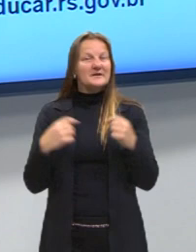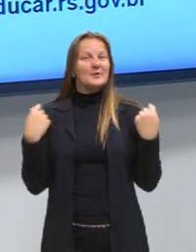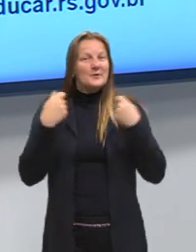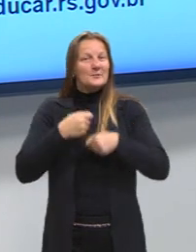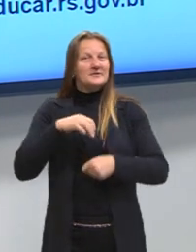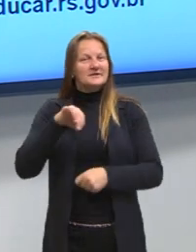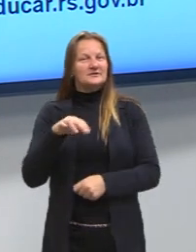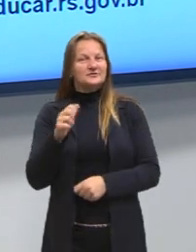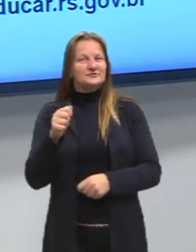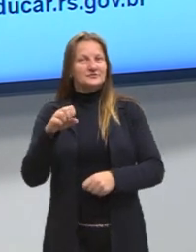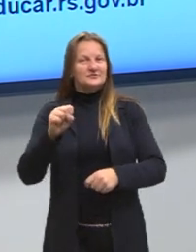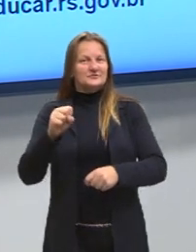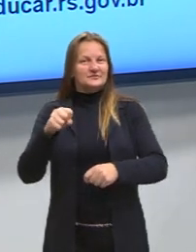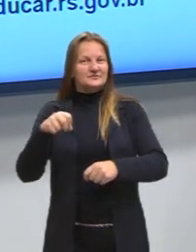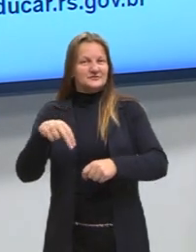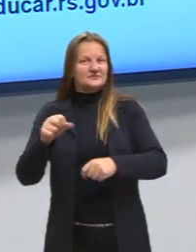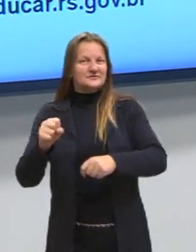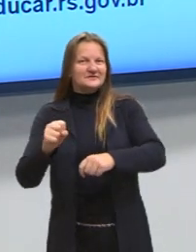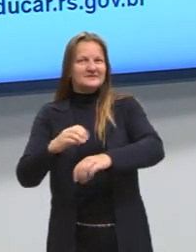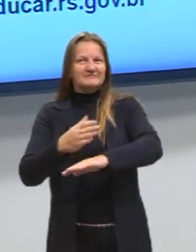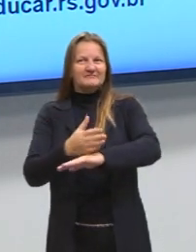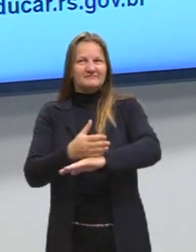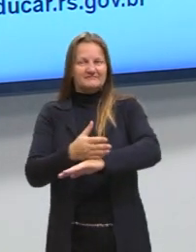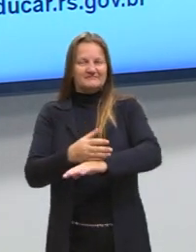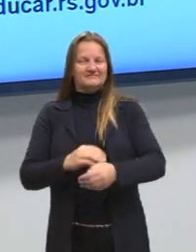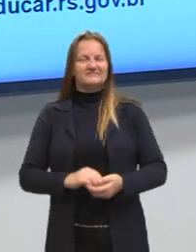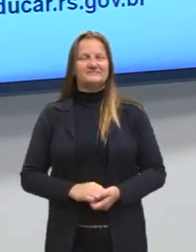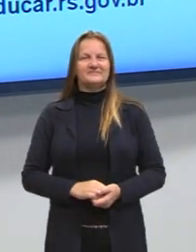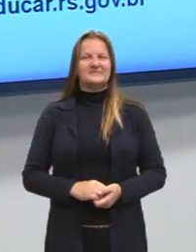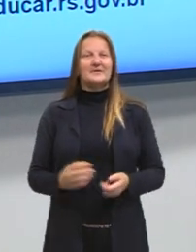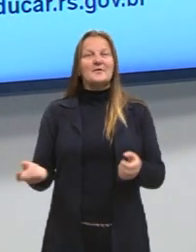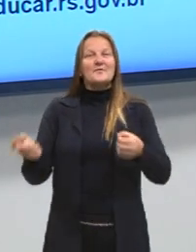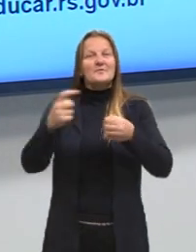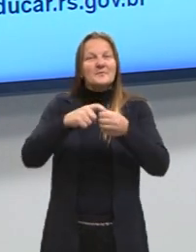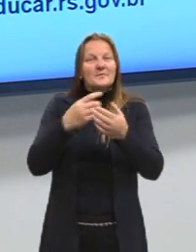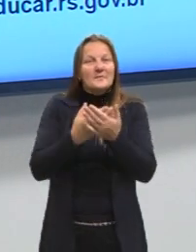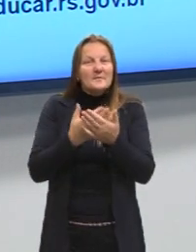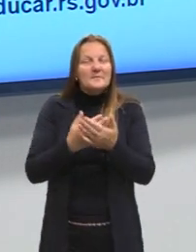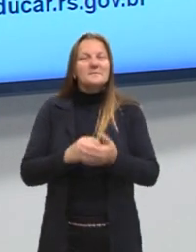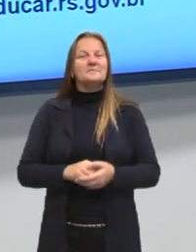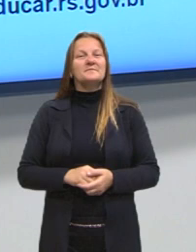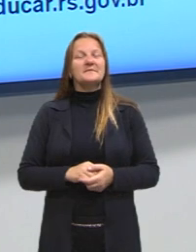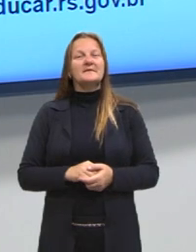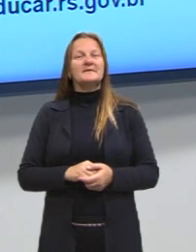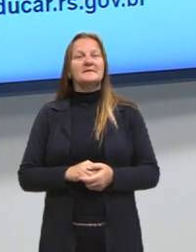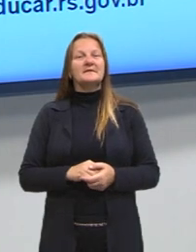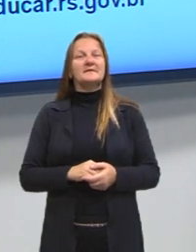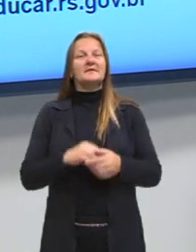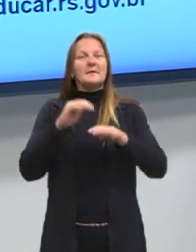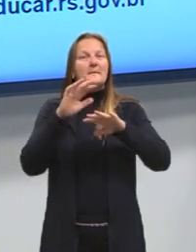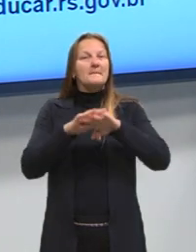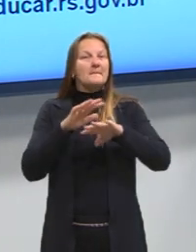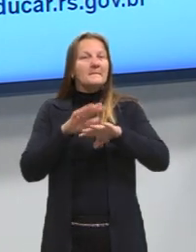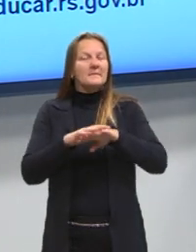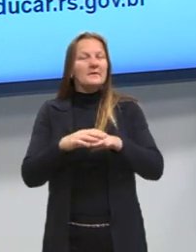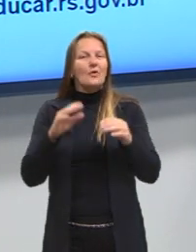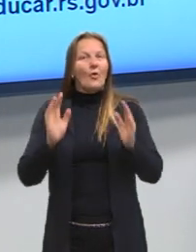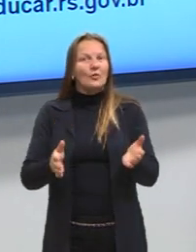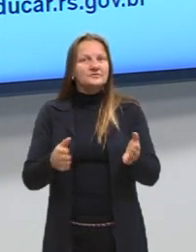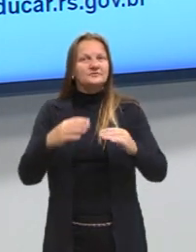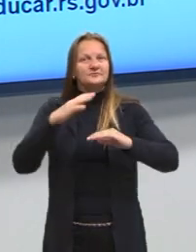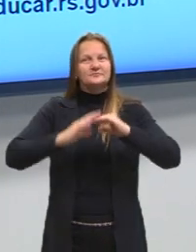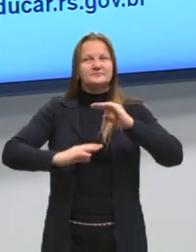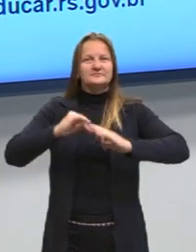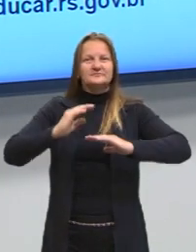camisa jeans. E já voltamos aí para as nossas aulas de matemática, né? Nós vamos então praticar um pouquinho